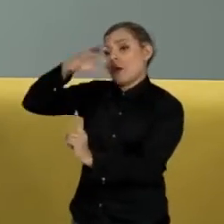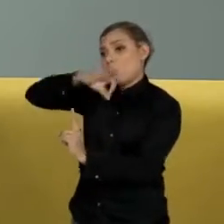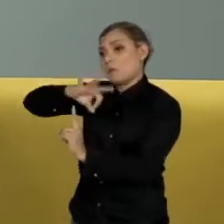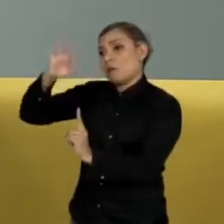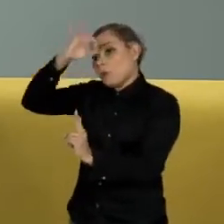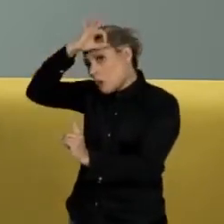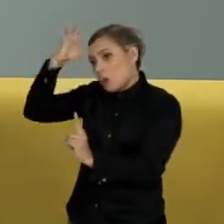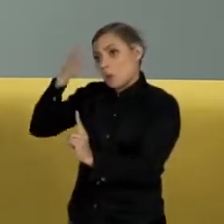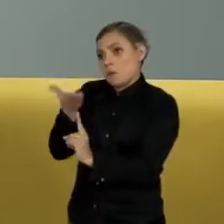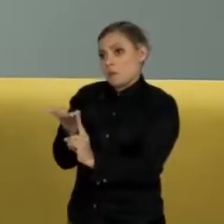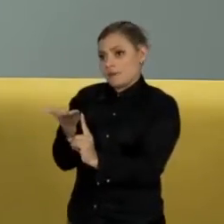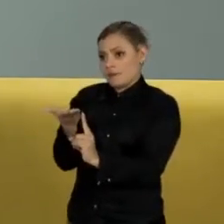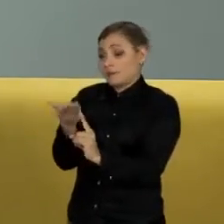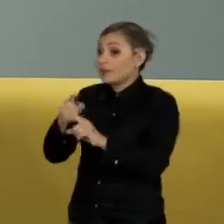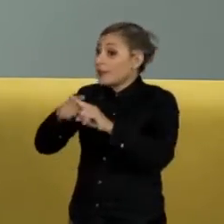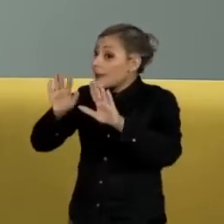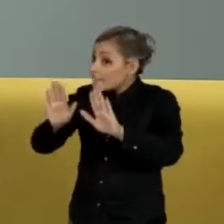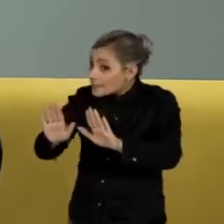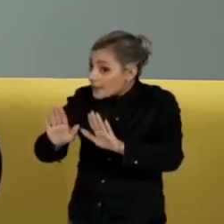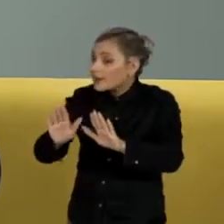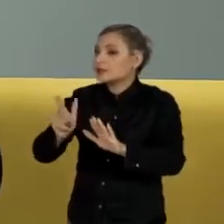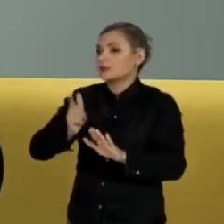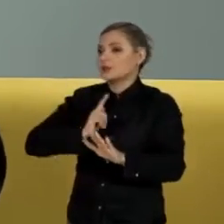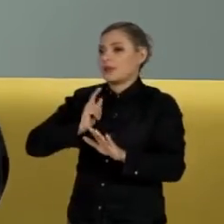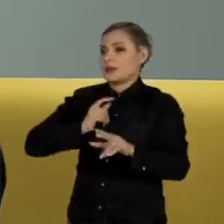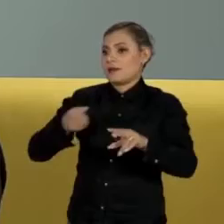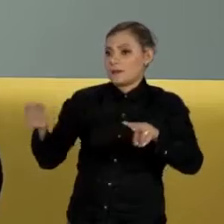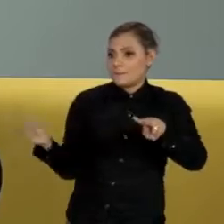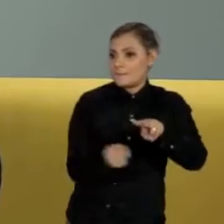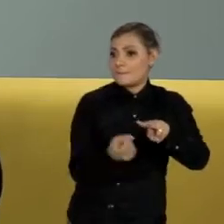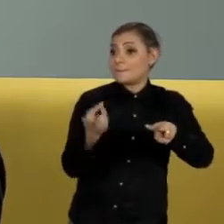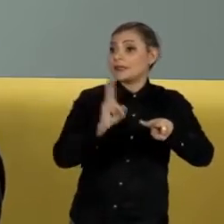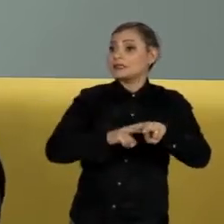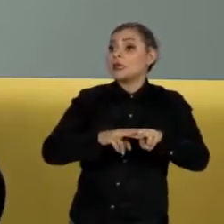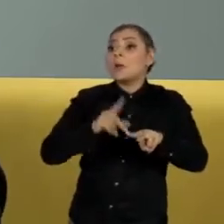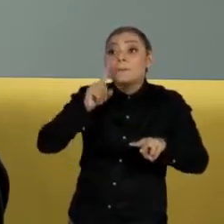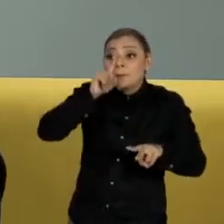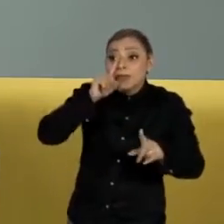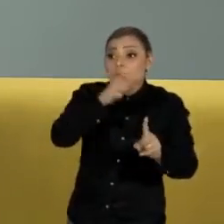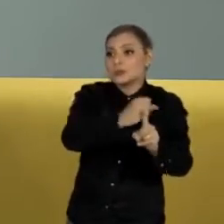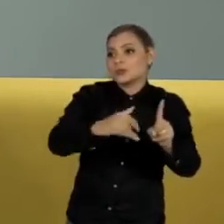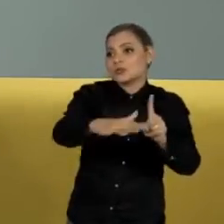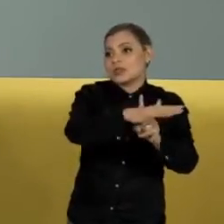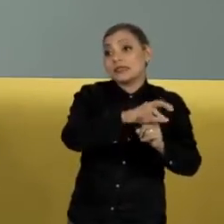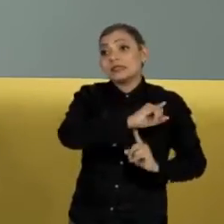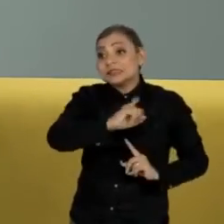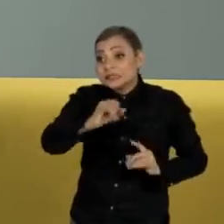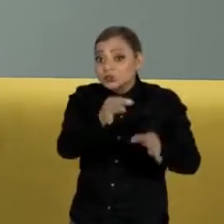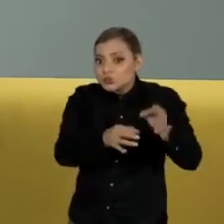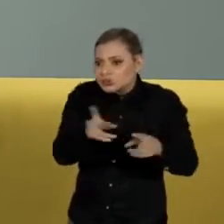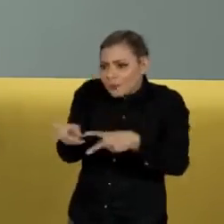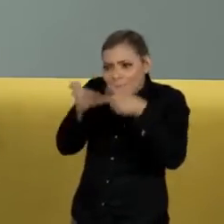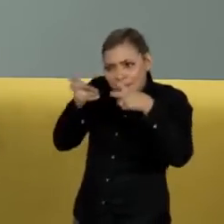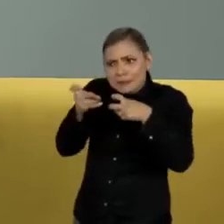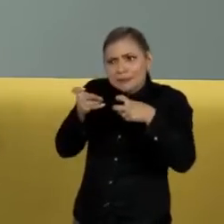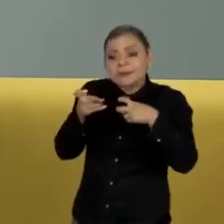execução provisória. Mas cabe a prisão cautelar, quando necessária. Então, e disse